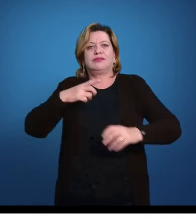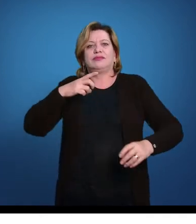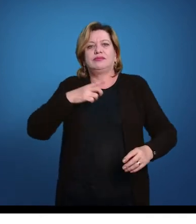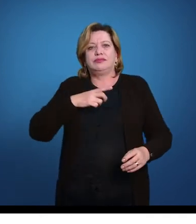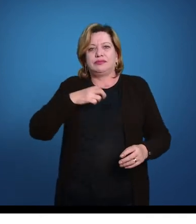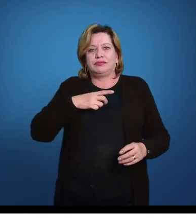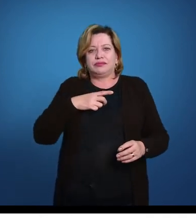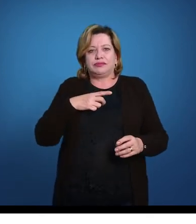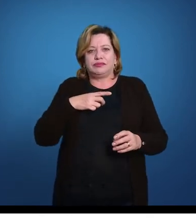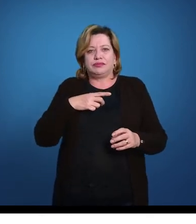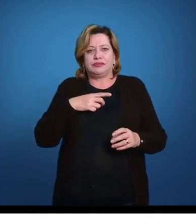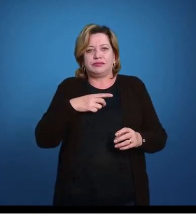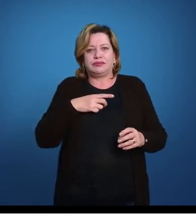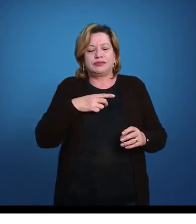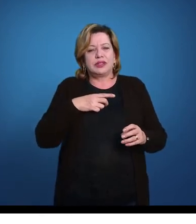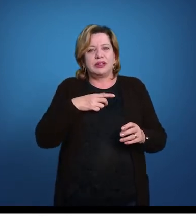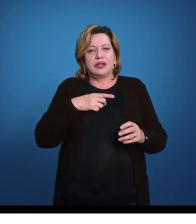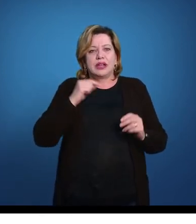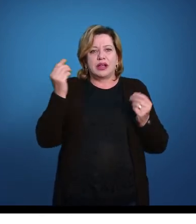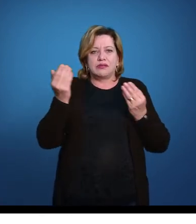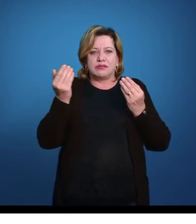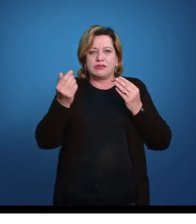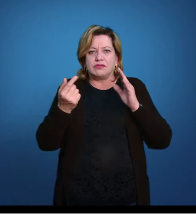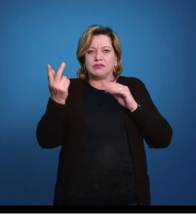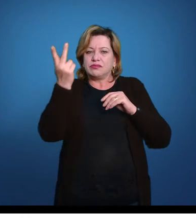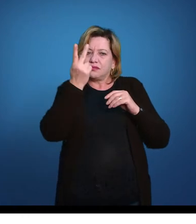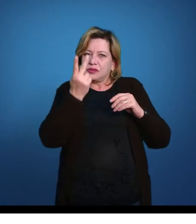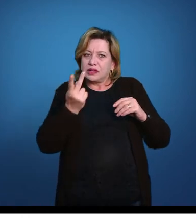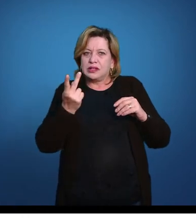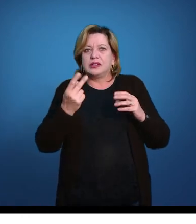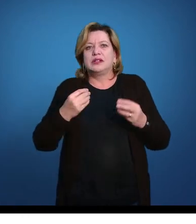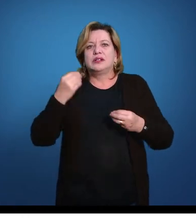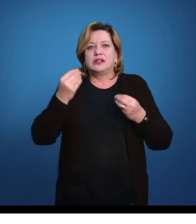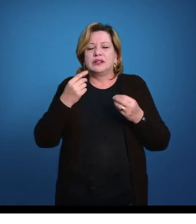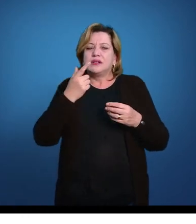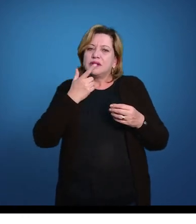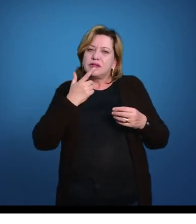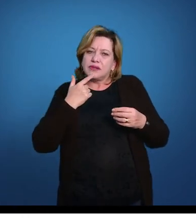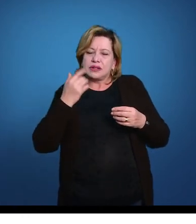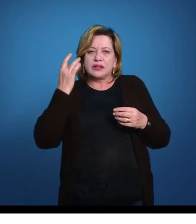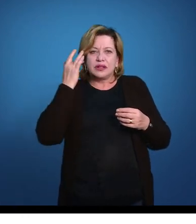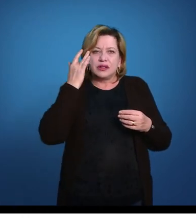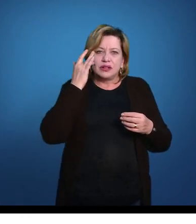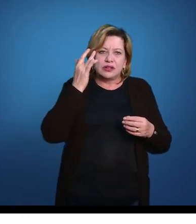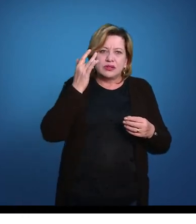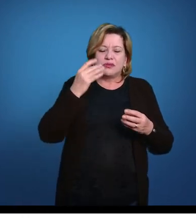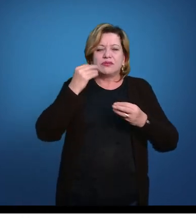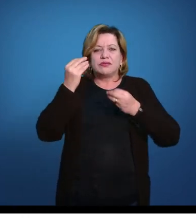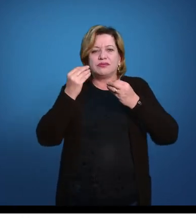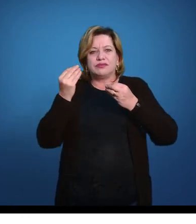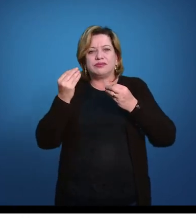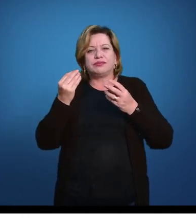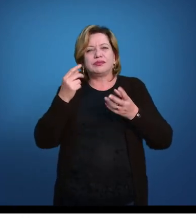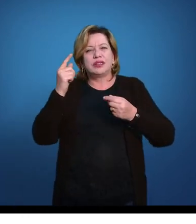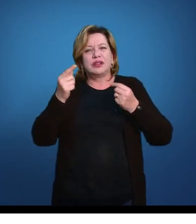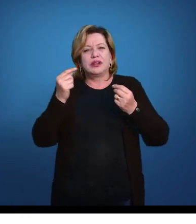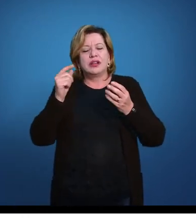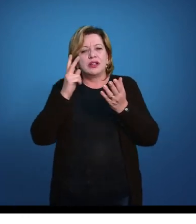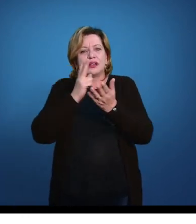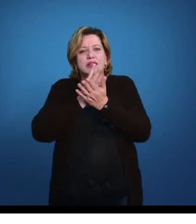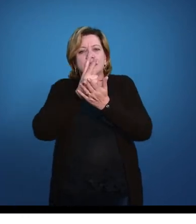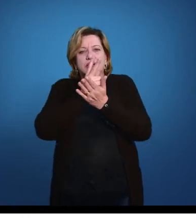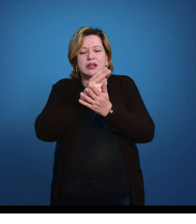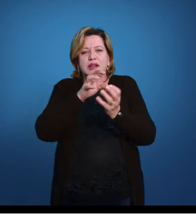ela tem um elemento, eu desenhei aqui em vermelho e azul, a parte superior, a parte inferior, e essas partes são